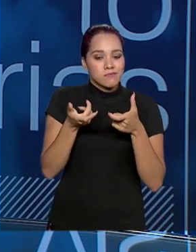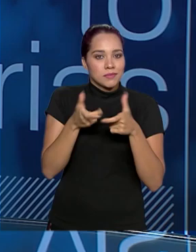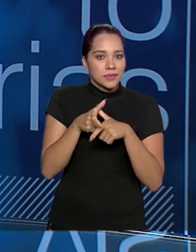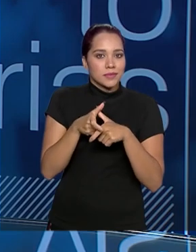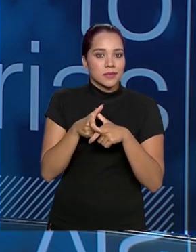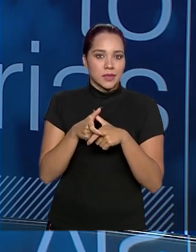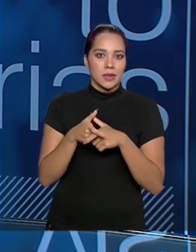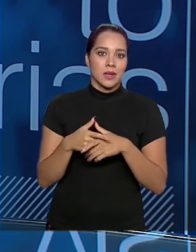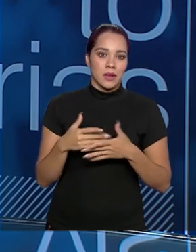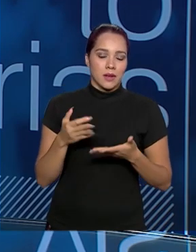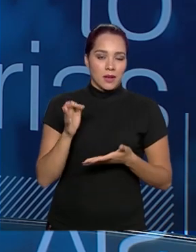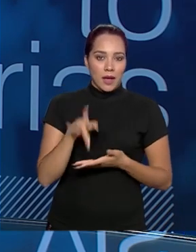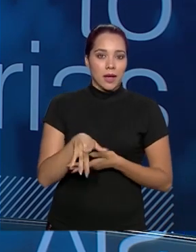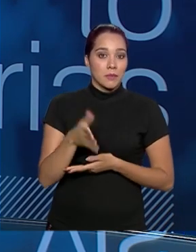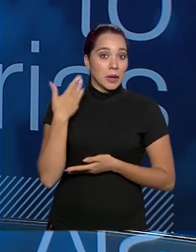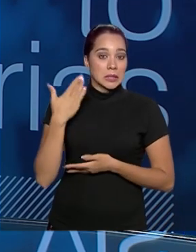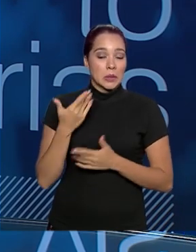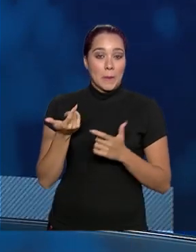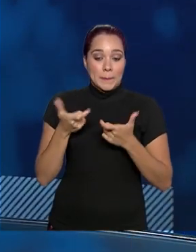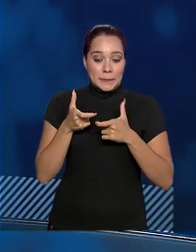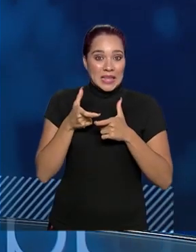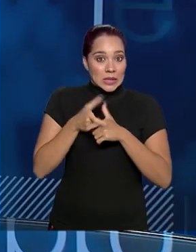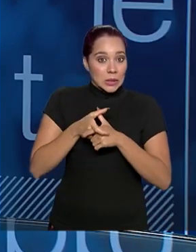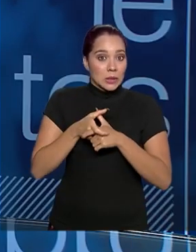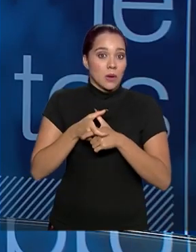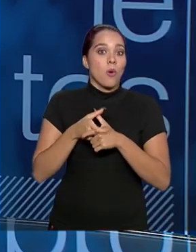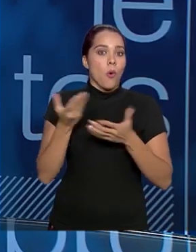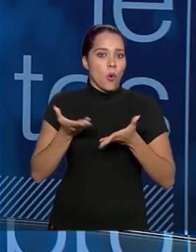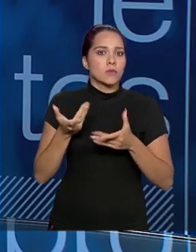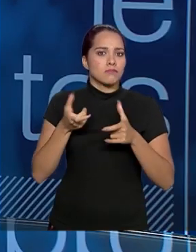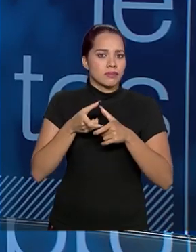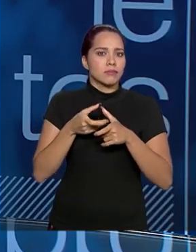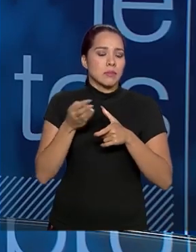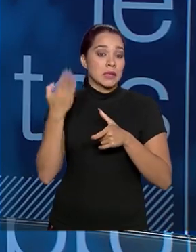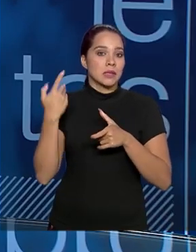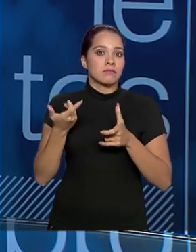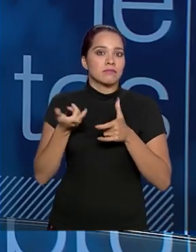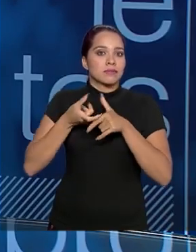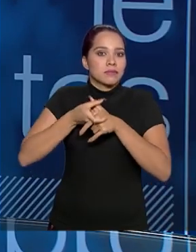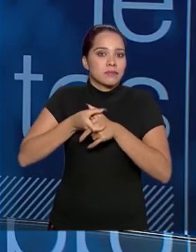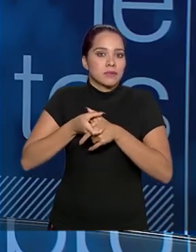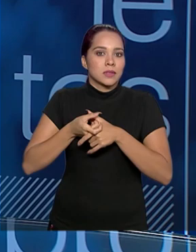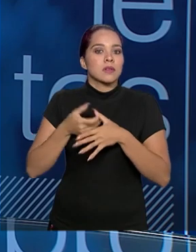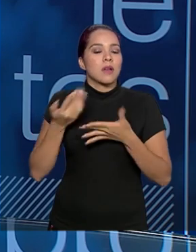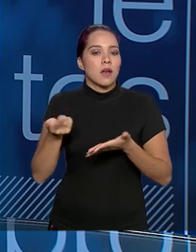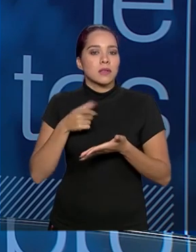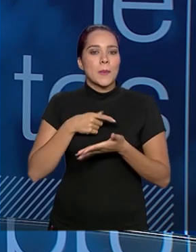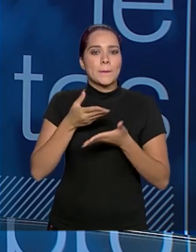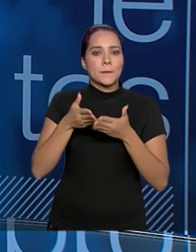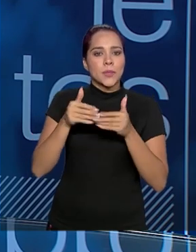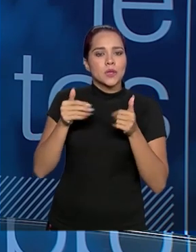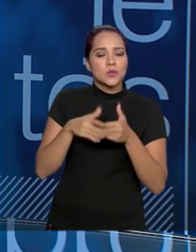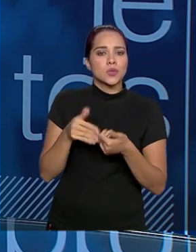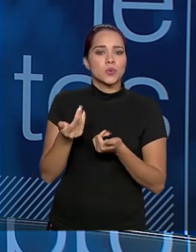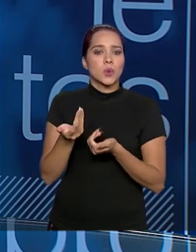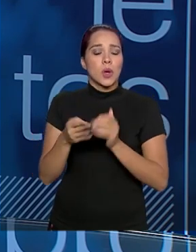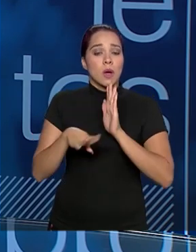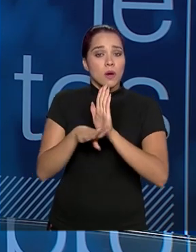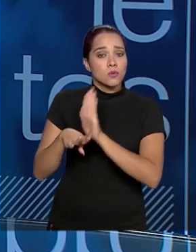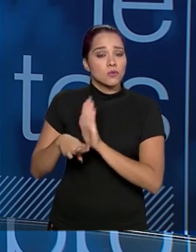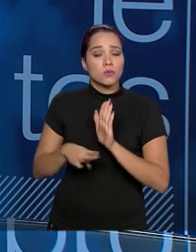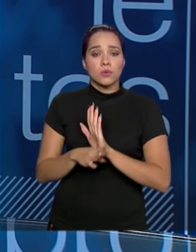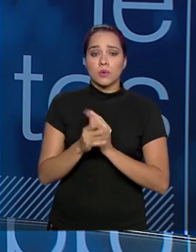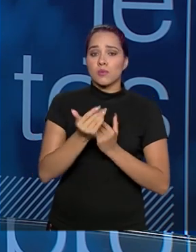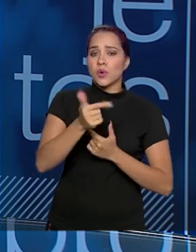pequena, mas era realmente menor ainda, pedindo auxílio, pedindo ajuda para